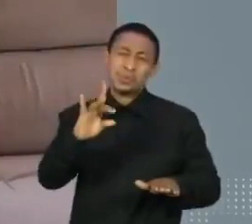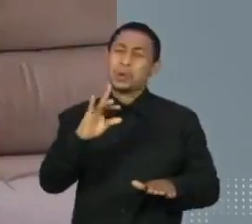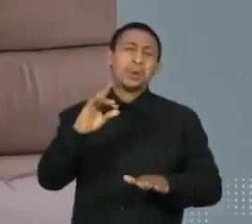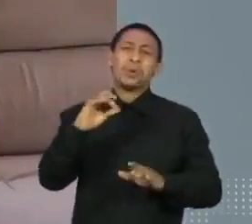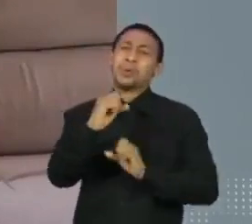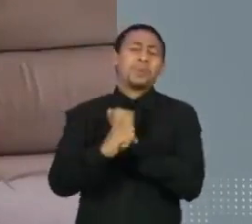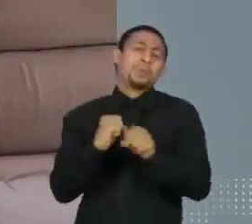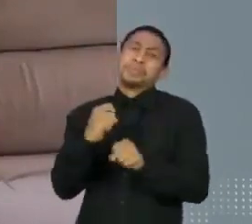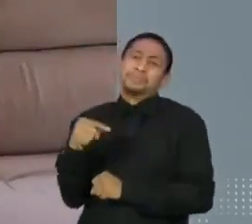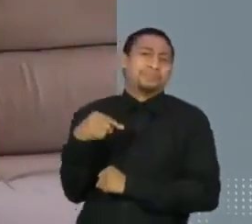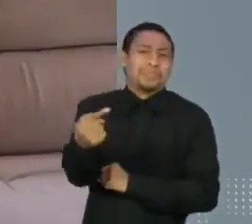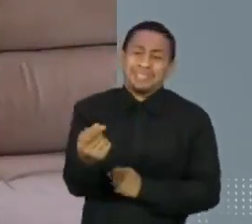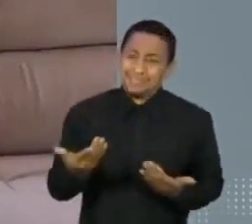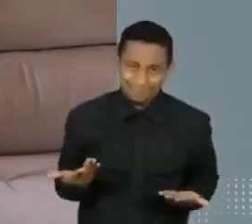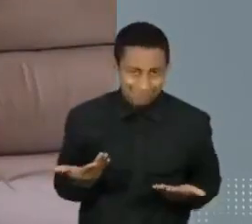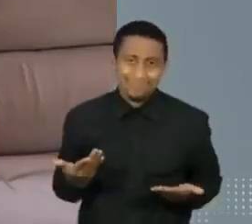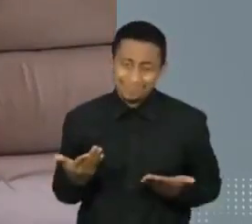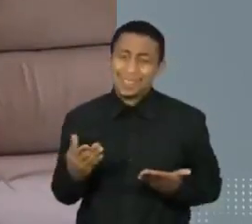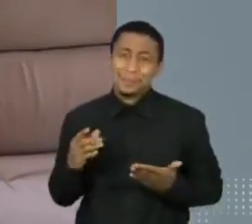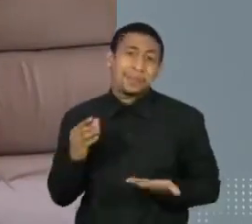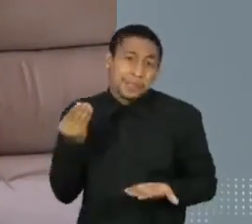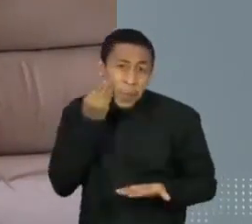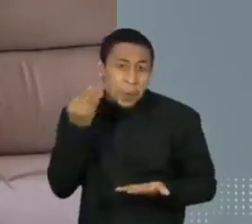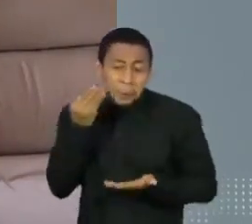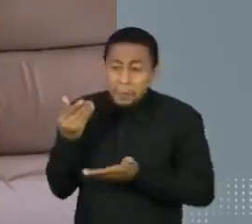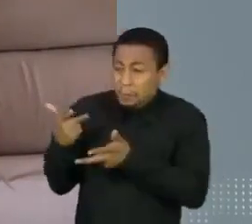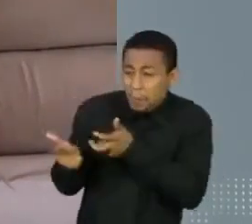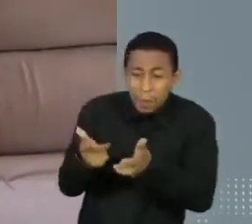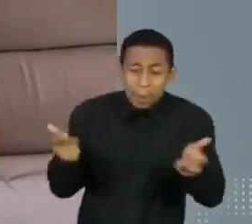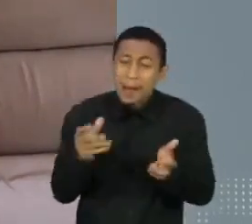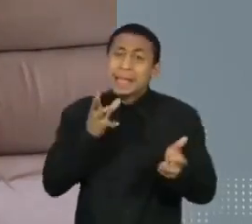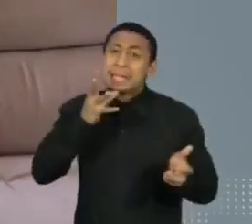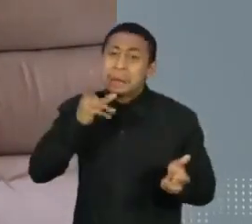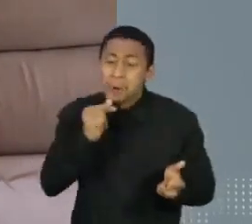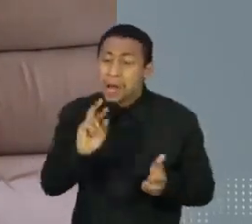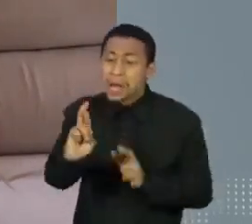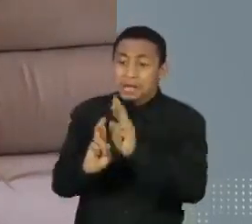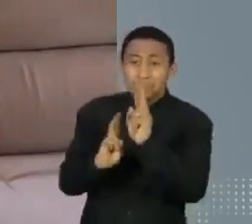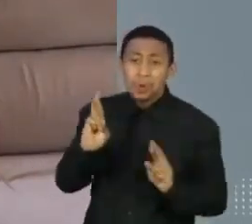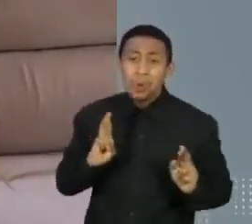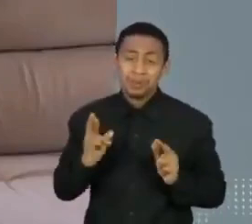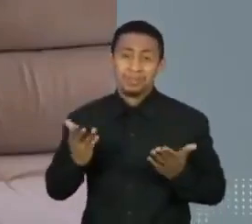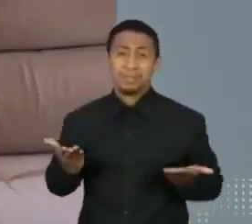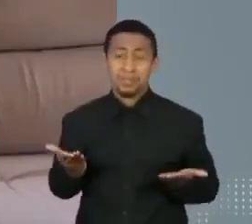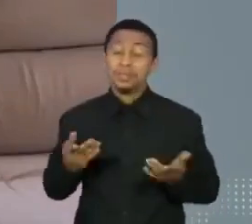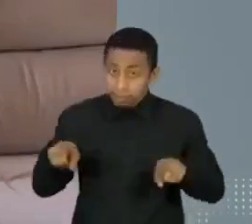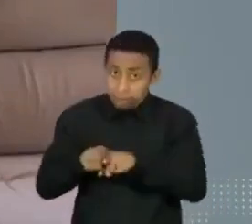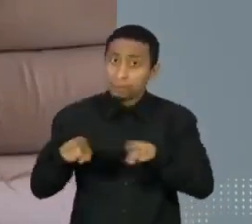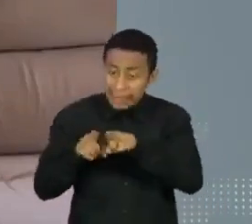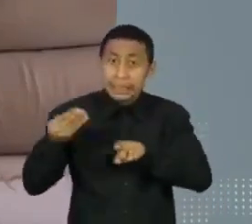estão andando, esses testes demoram. E nós temos que fazer mais testagem na escola. E escola.